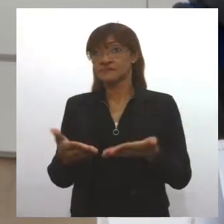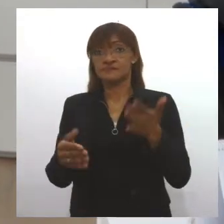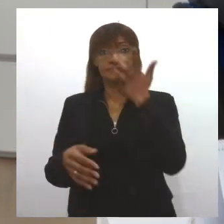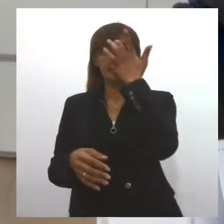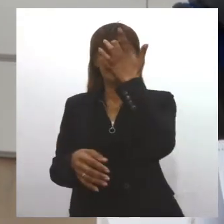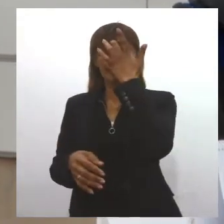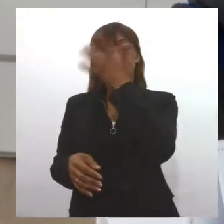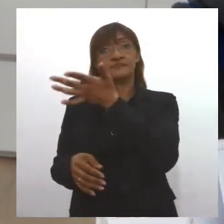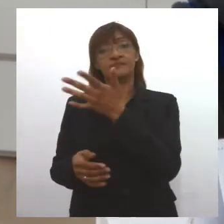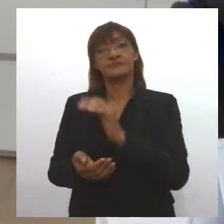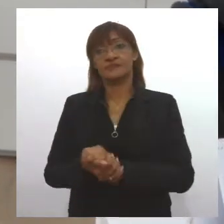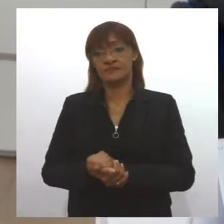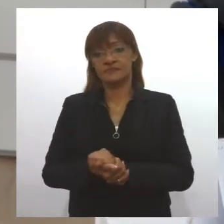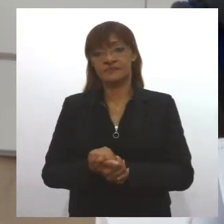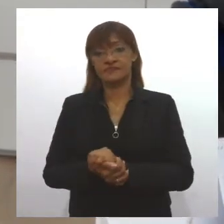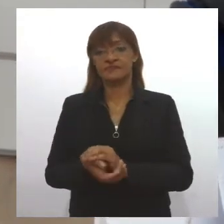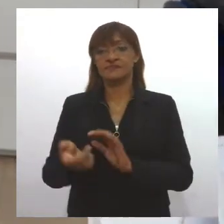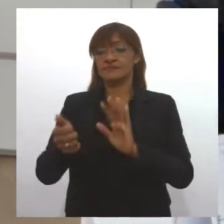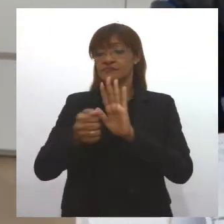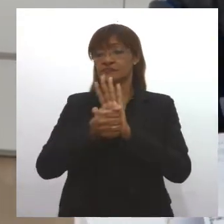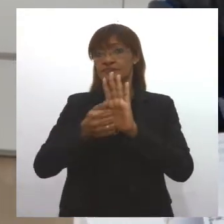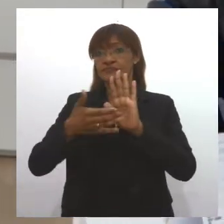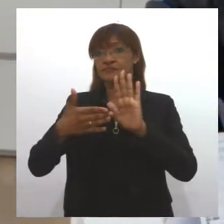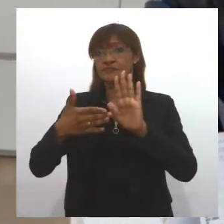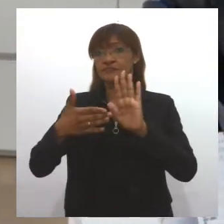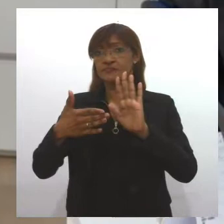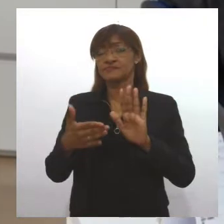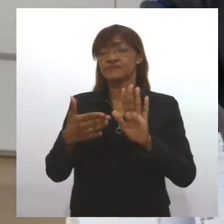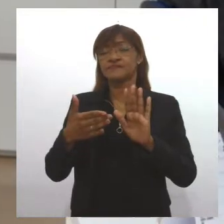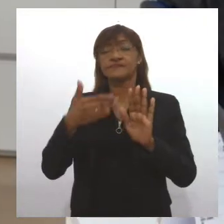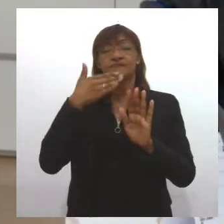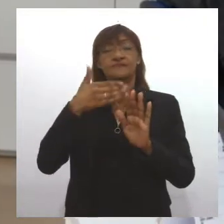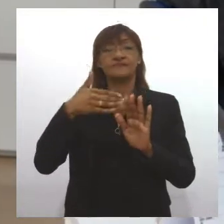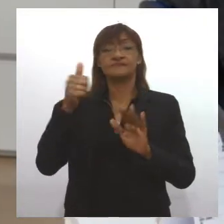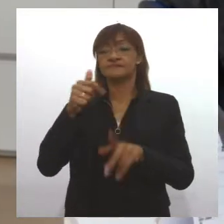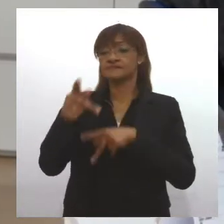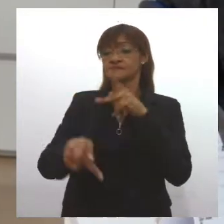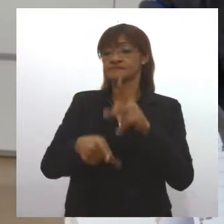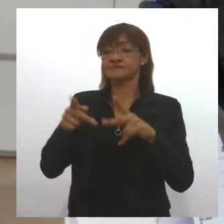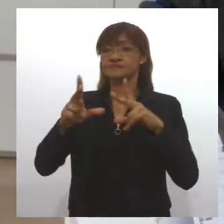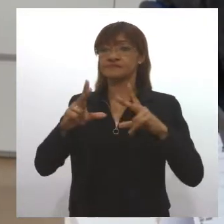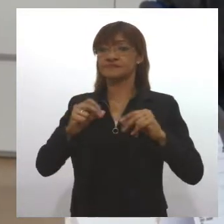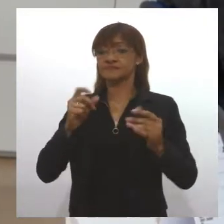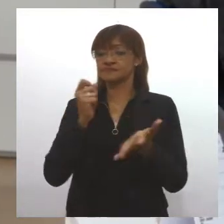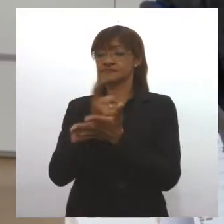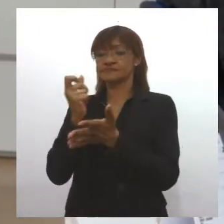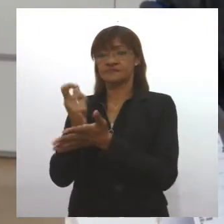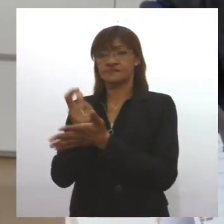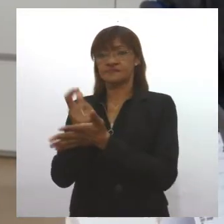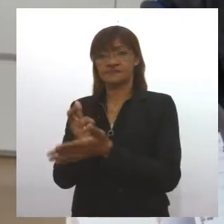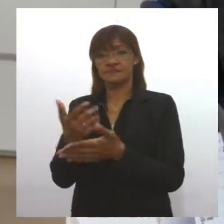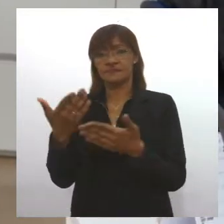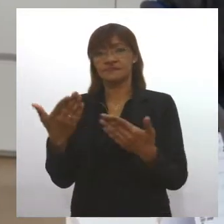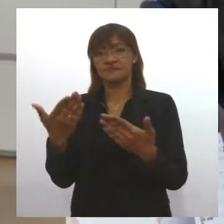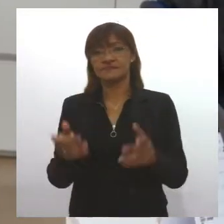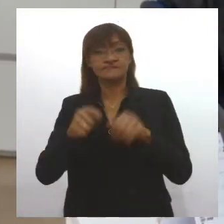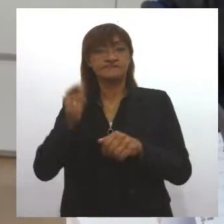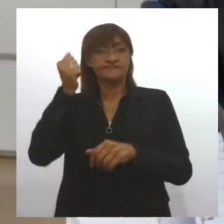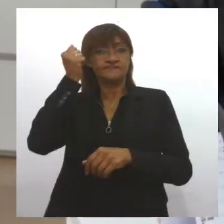A recarga-pay é mais uma facilidade que a população está recebendo para poder comprar passagem. Então através do smartphone,